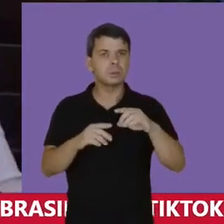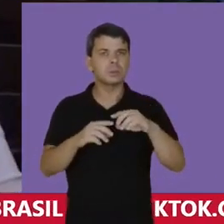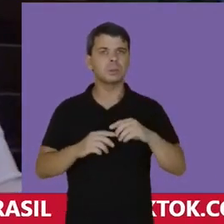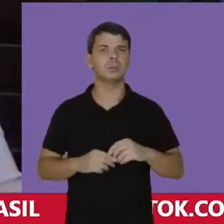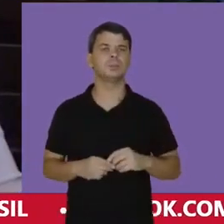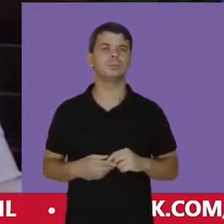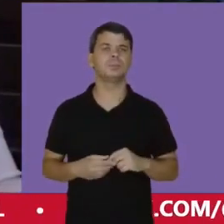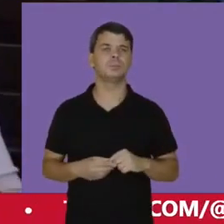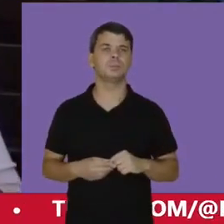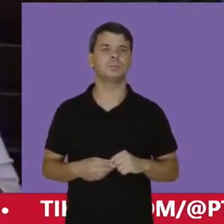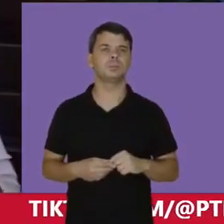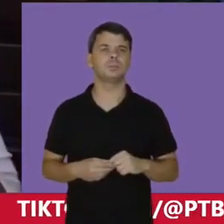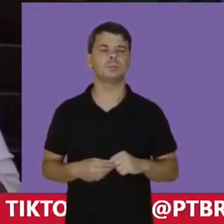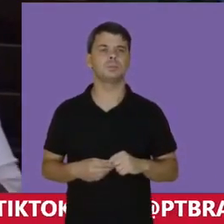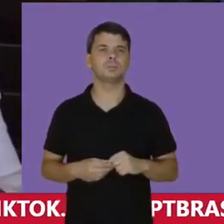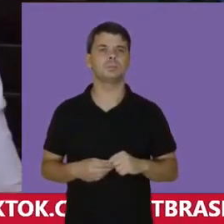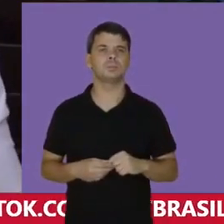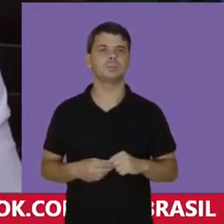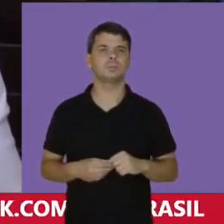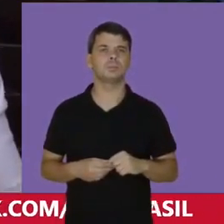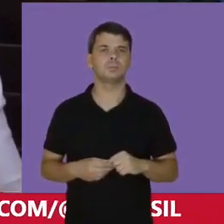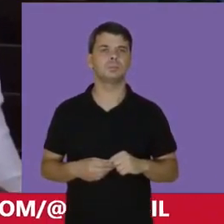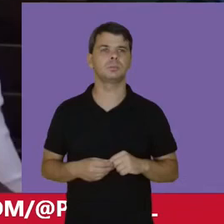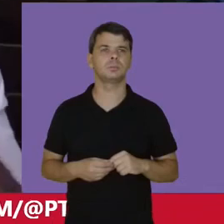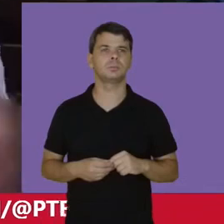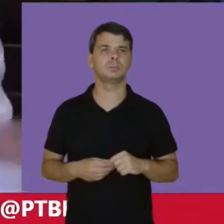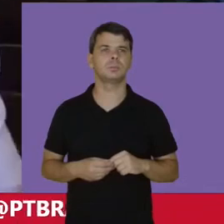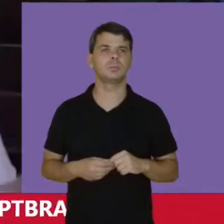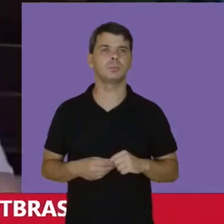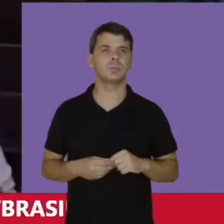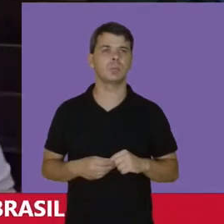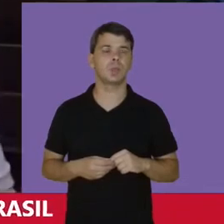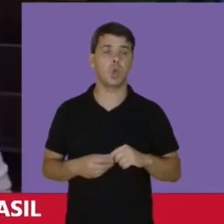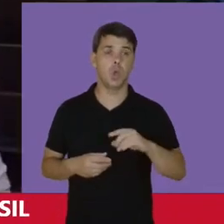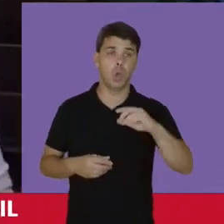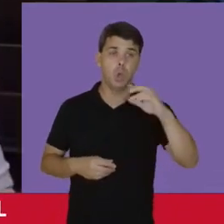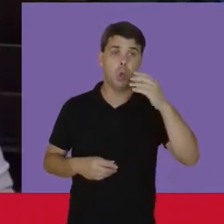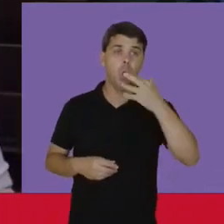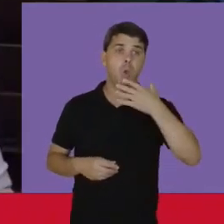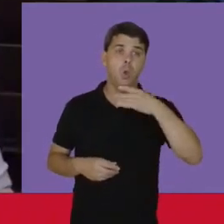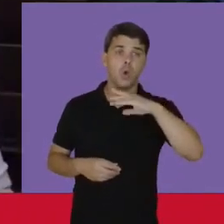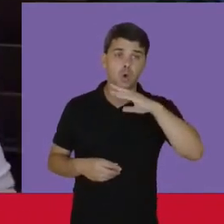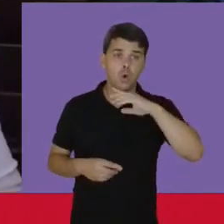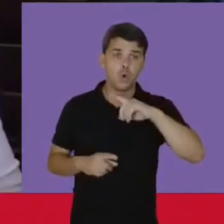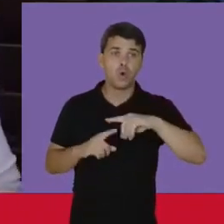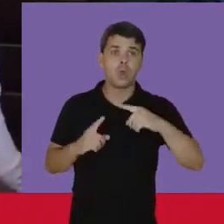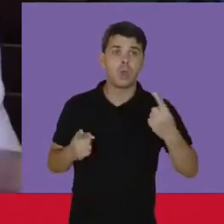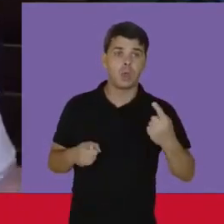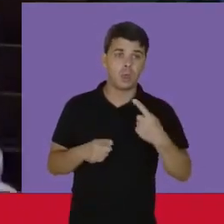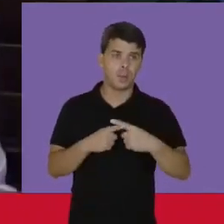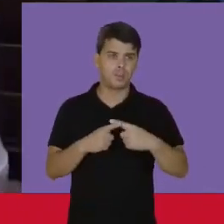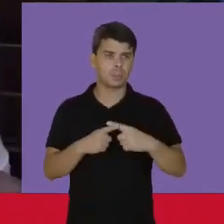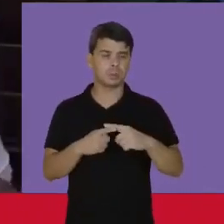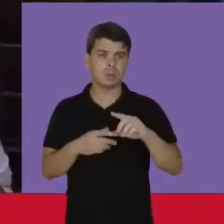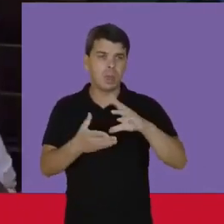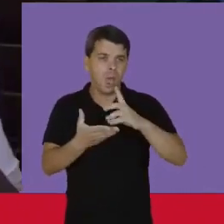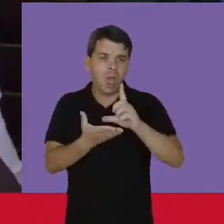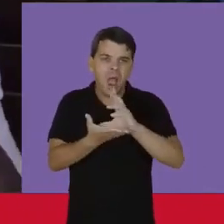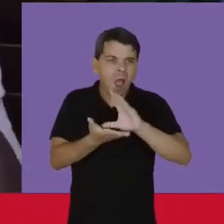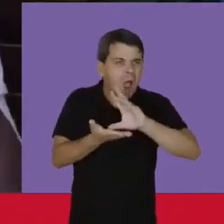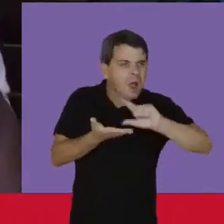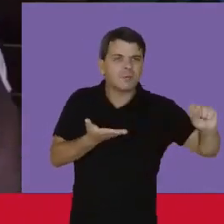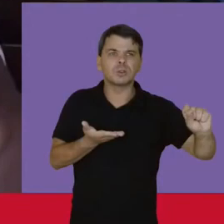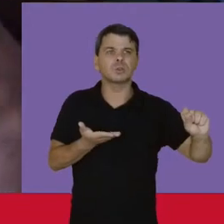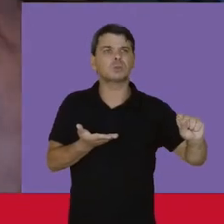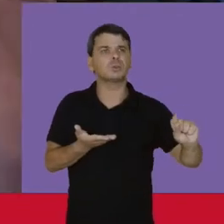horrorosa Porque te tira tudo Te